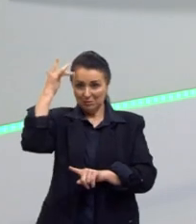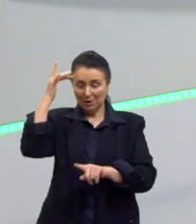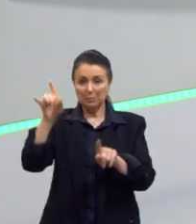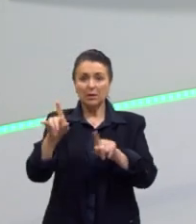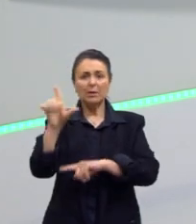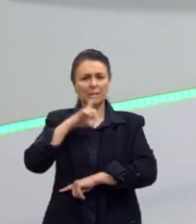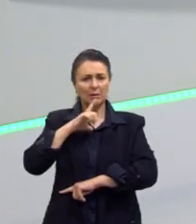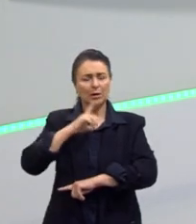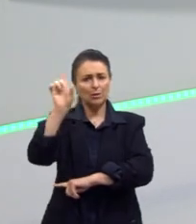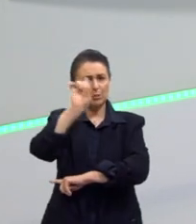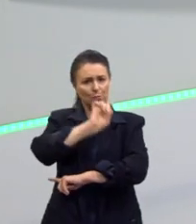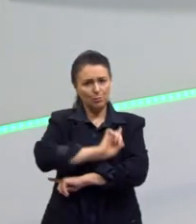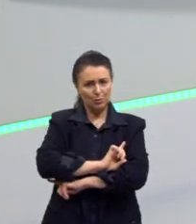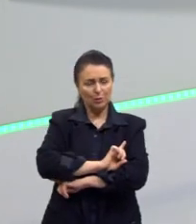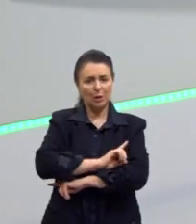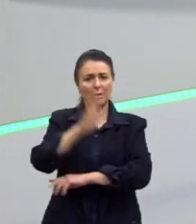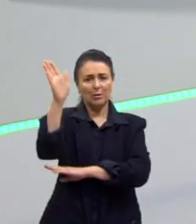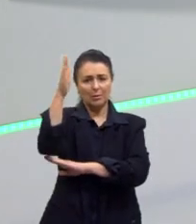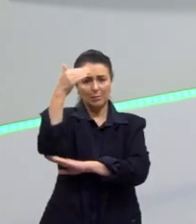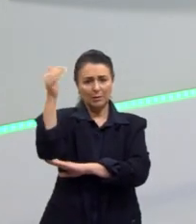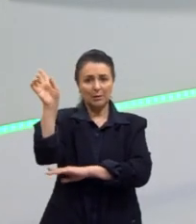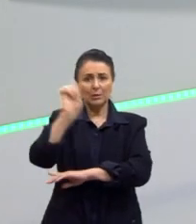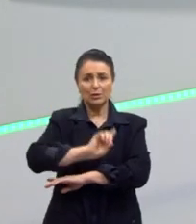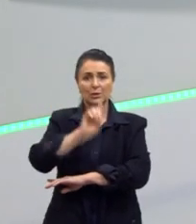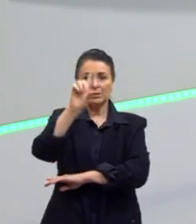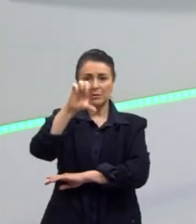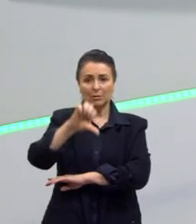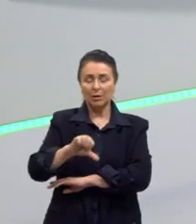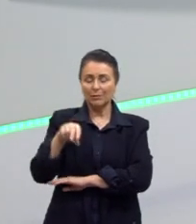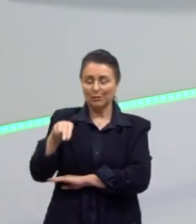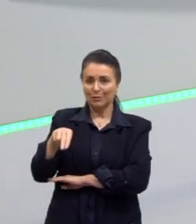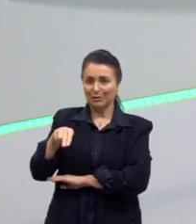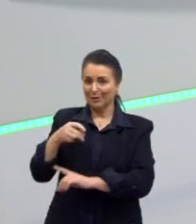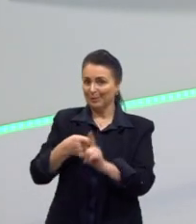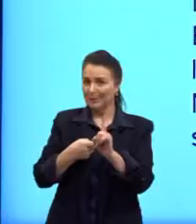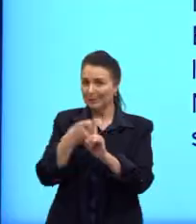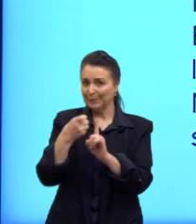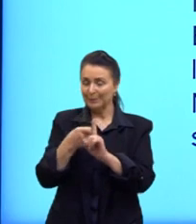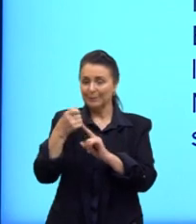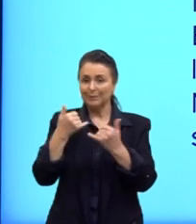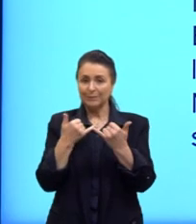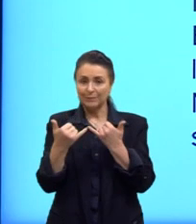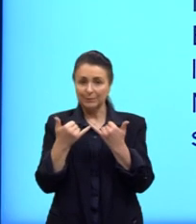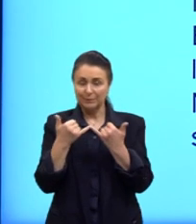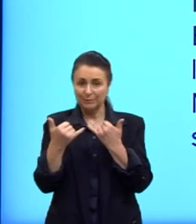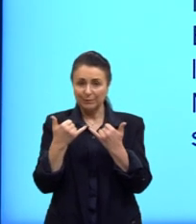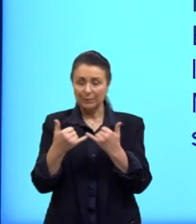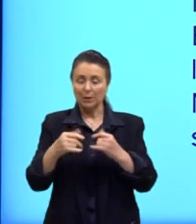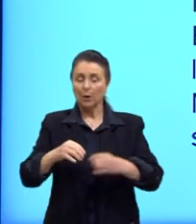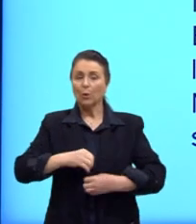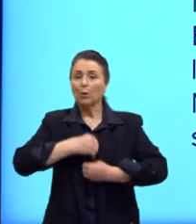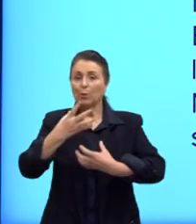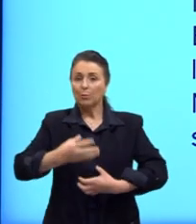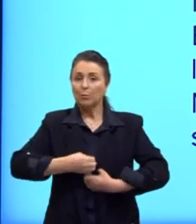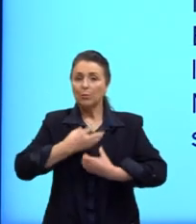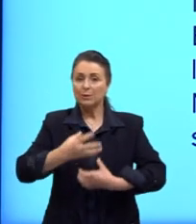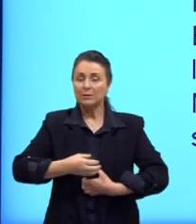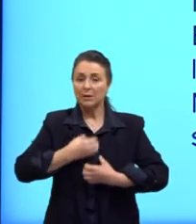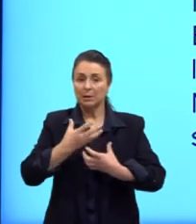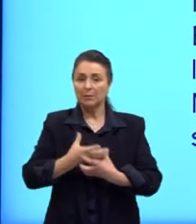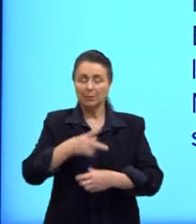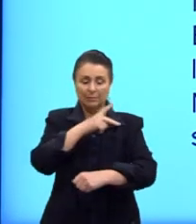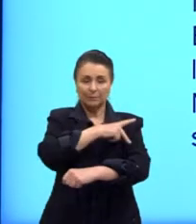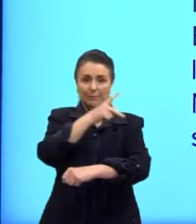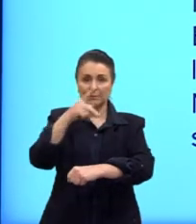o Dia da Bandeira no dia 19 de novembro. Um exemplo aqui, então, de um poema parnasiano, a